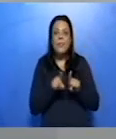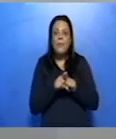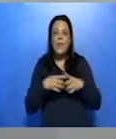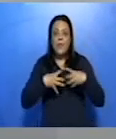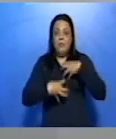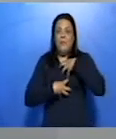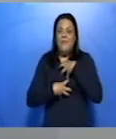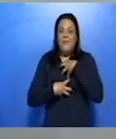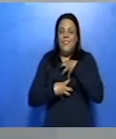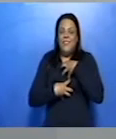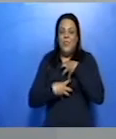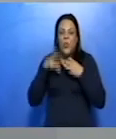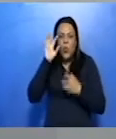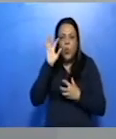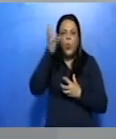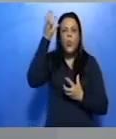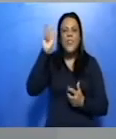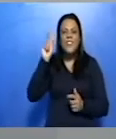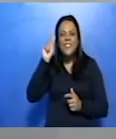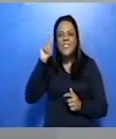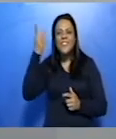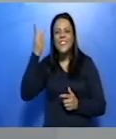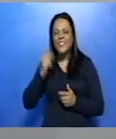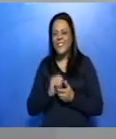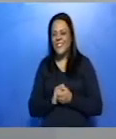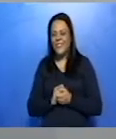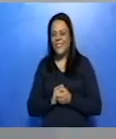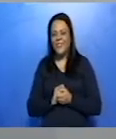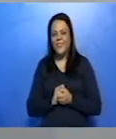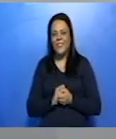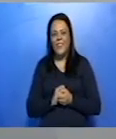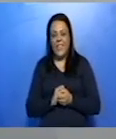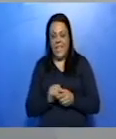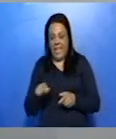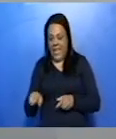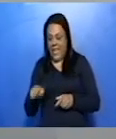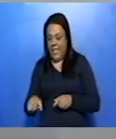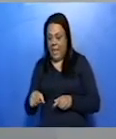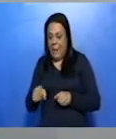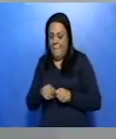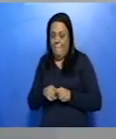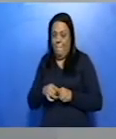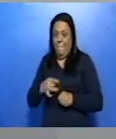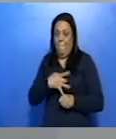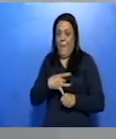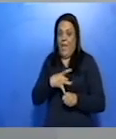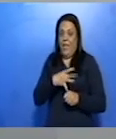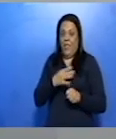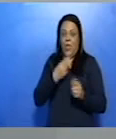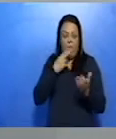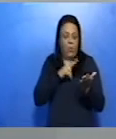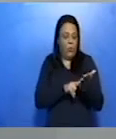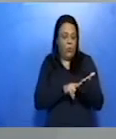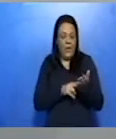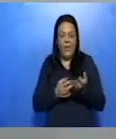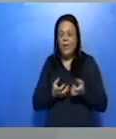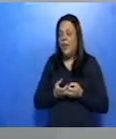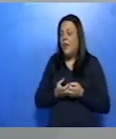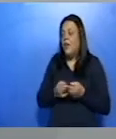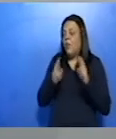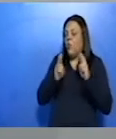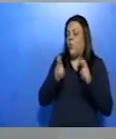acontecimentos. Teme pelas consequências do bilhete. Espera que a cartomante tenha razão.